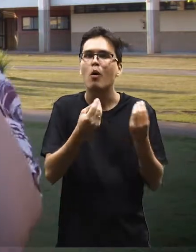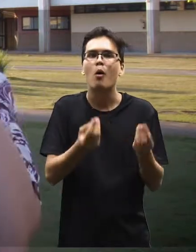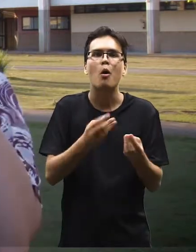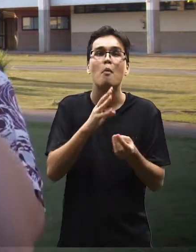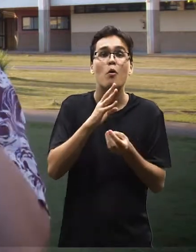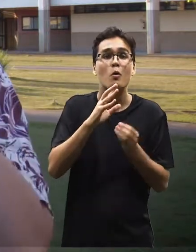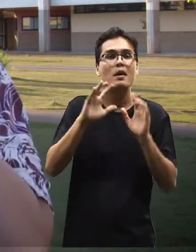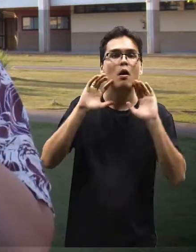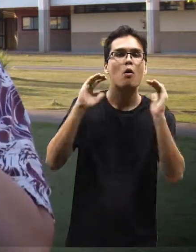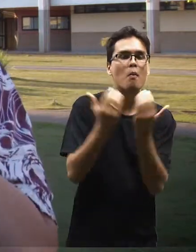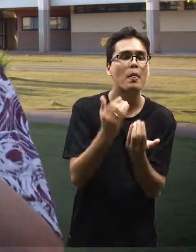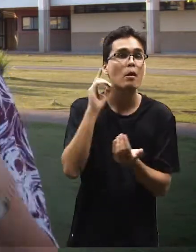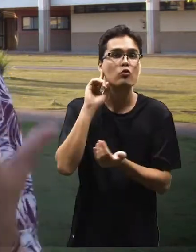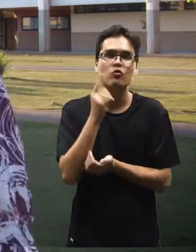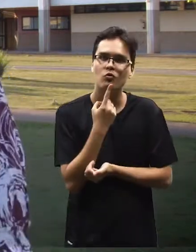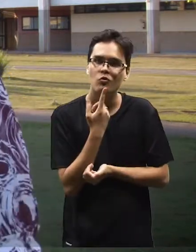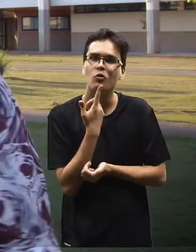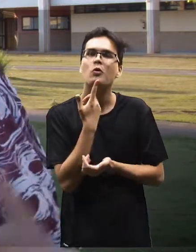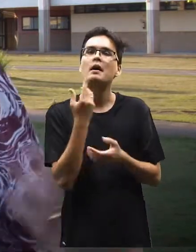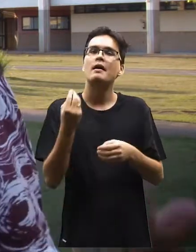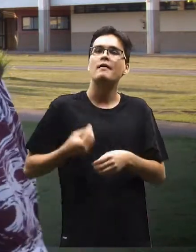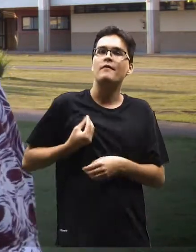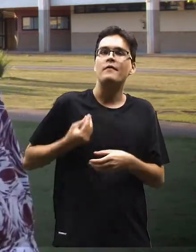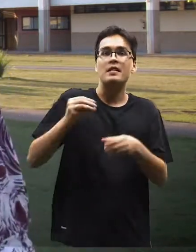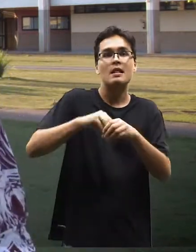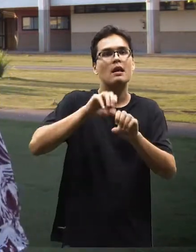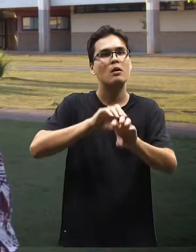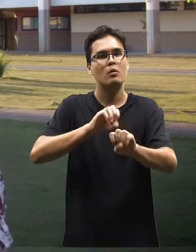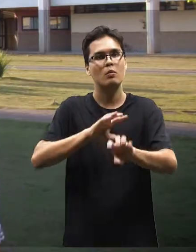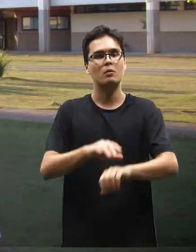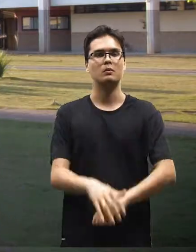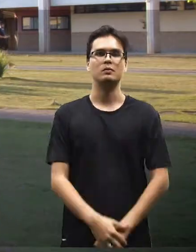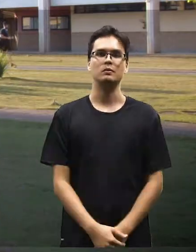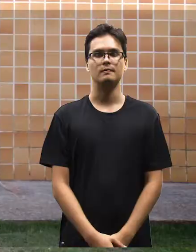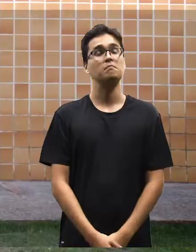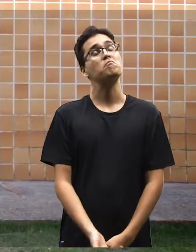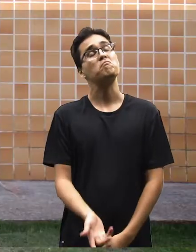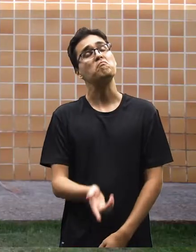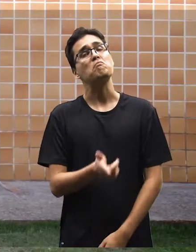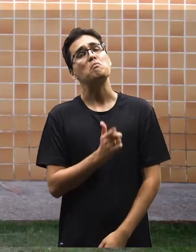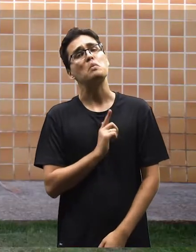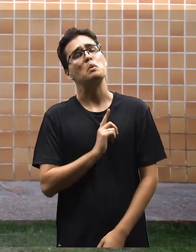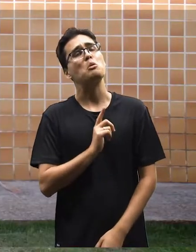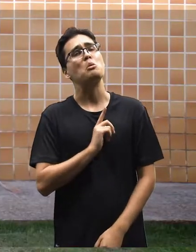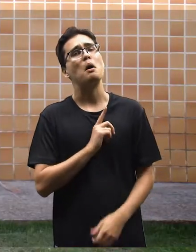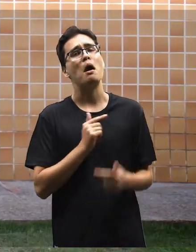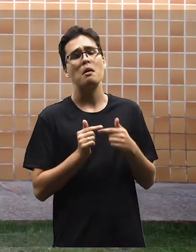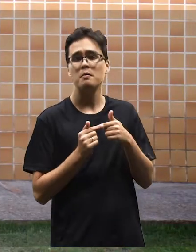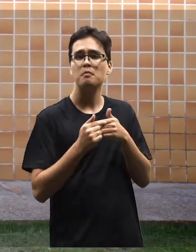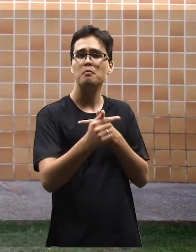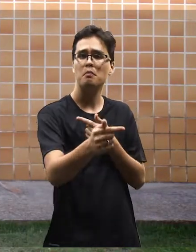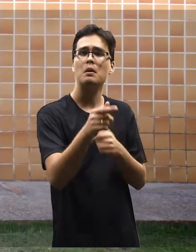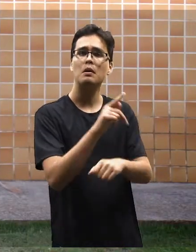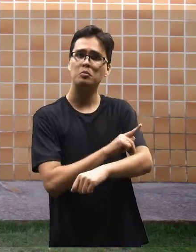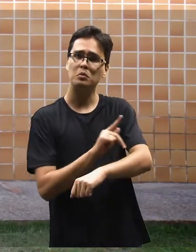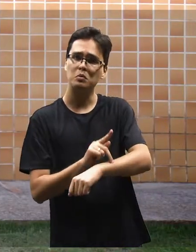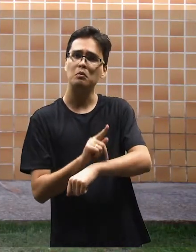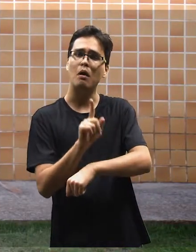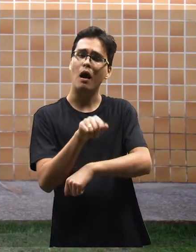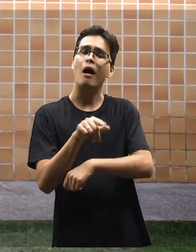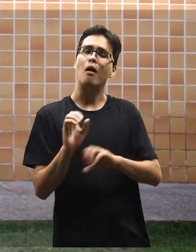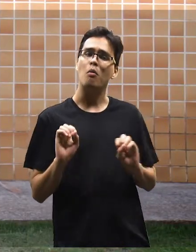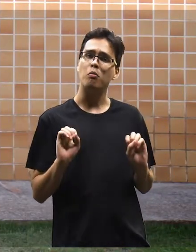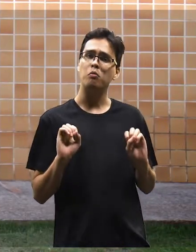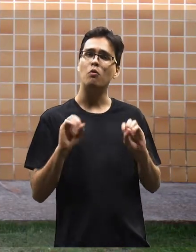essa comunidade surda que vive dentro da educação. A gente tem, por exemplo, a Semana da Pedagogia, que é um